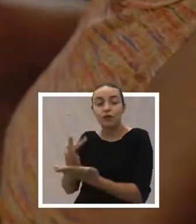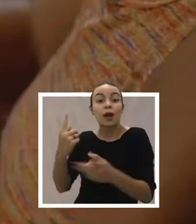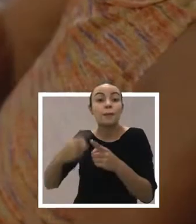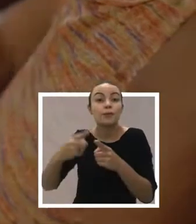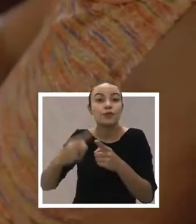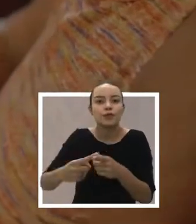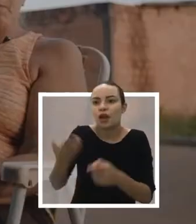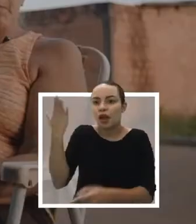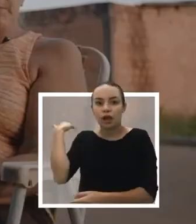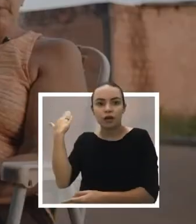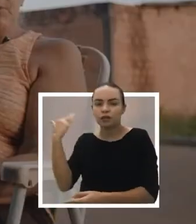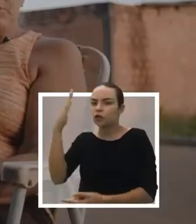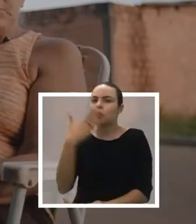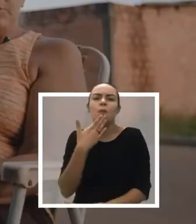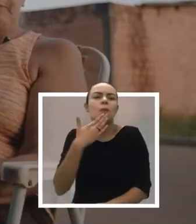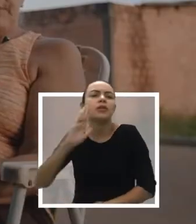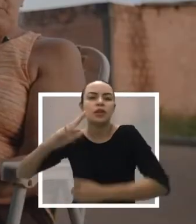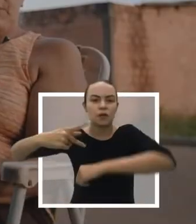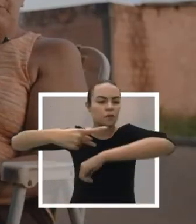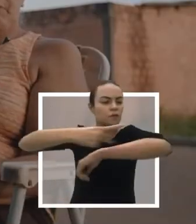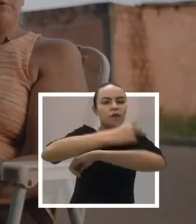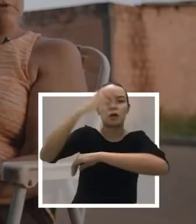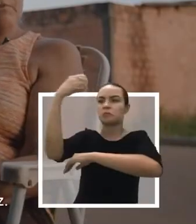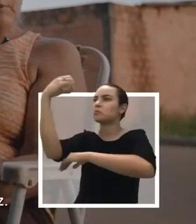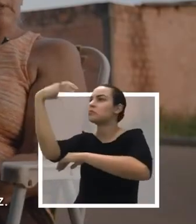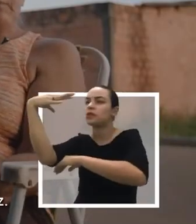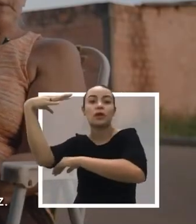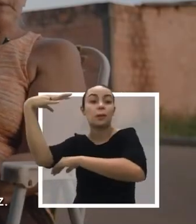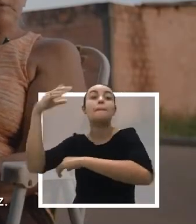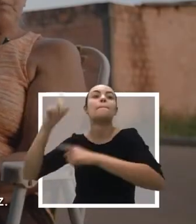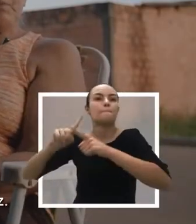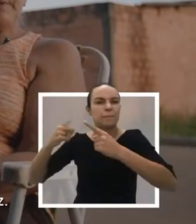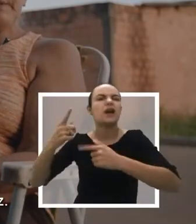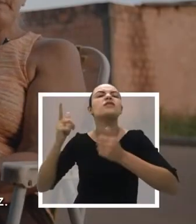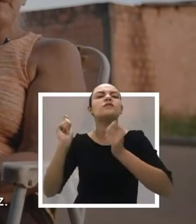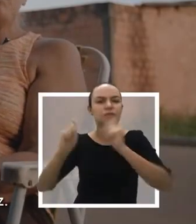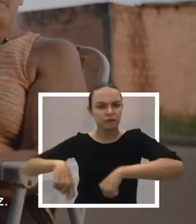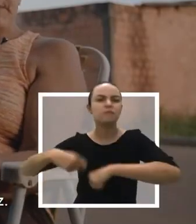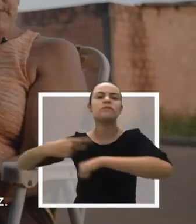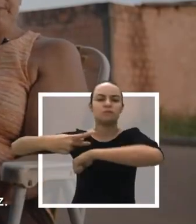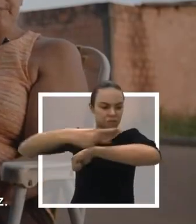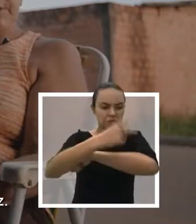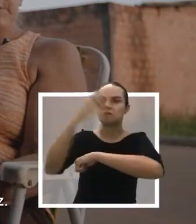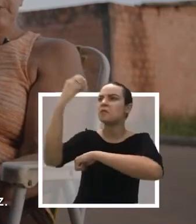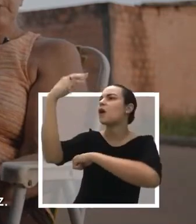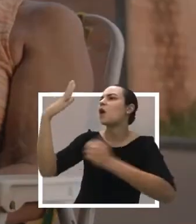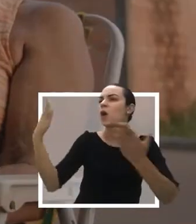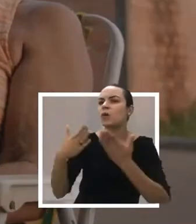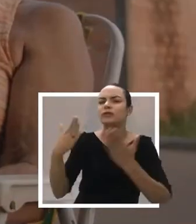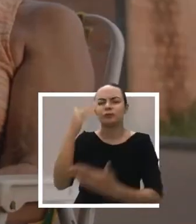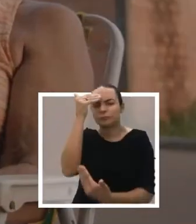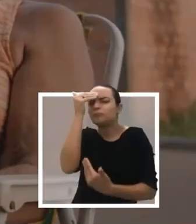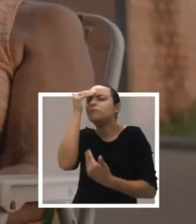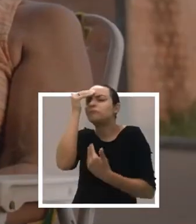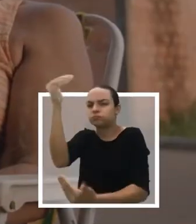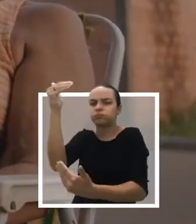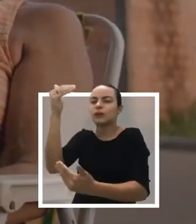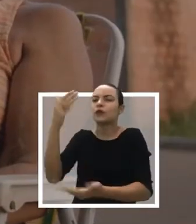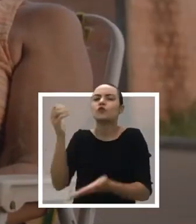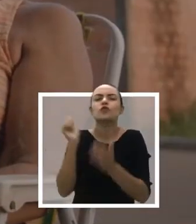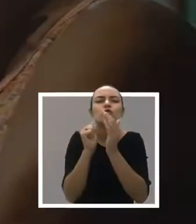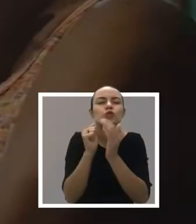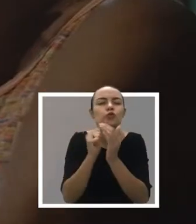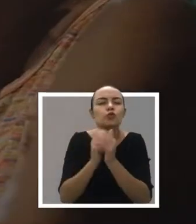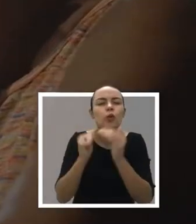bem fé nele, porque ele não prometeu de fazer o asfalto e não botar iluminação pública na minha rua, mas ele fez. E é por isso que eu tô muito